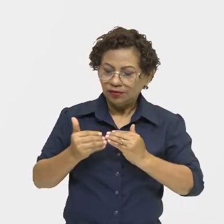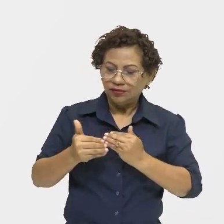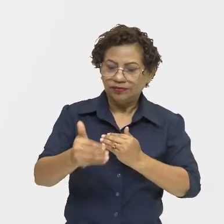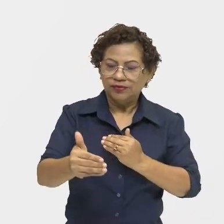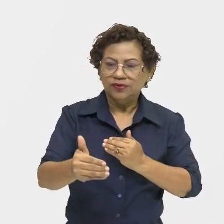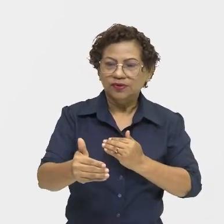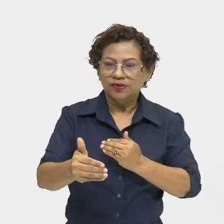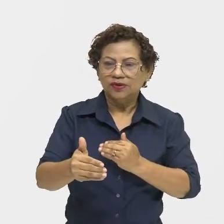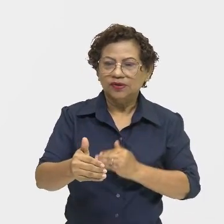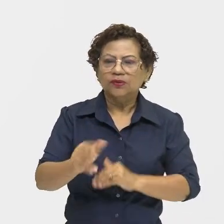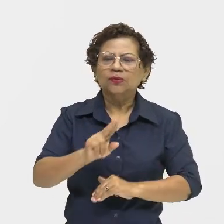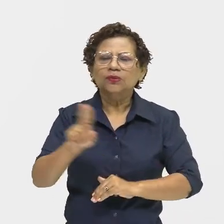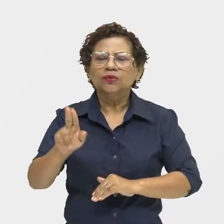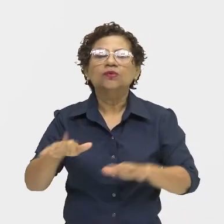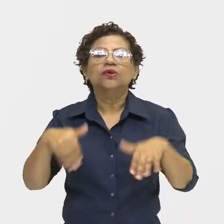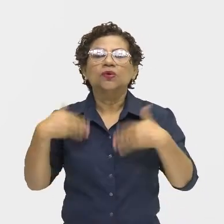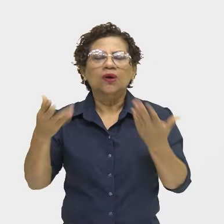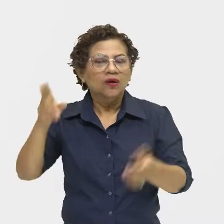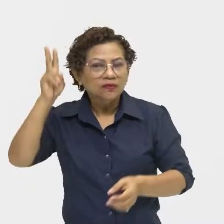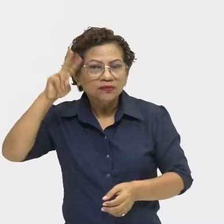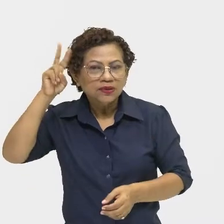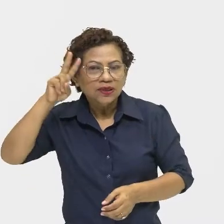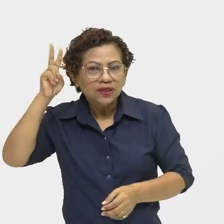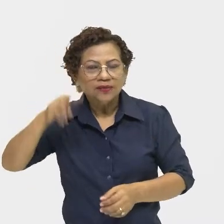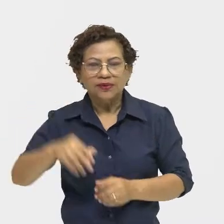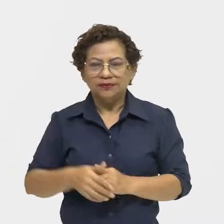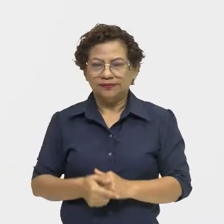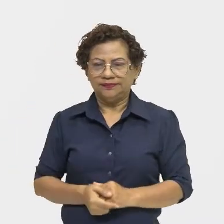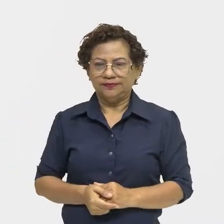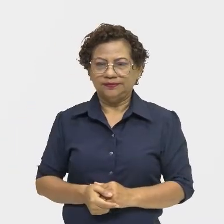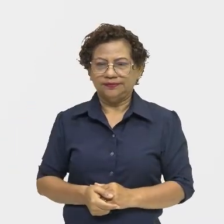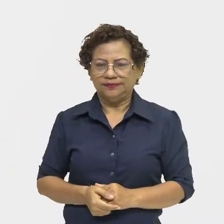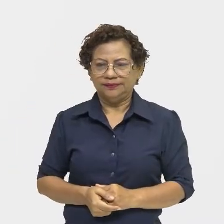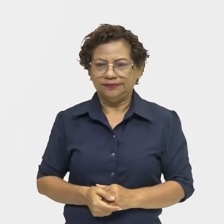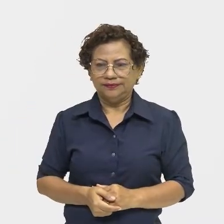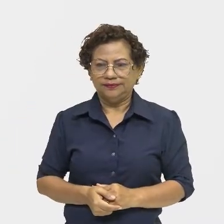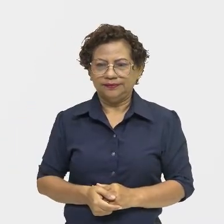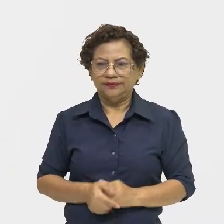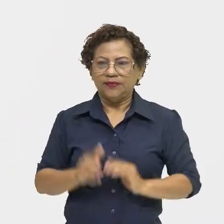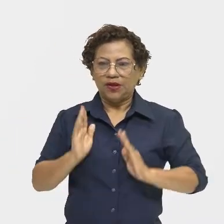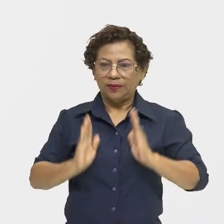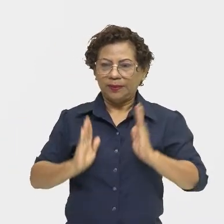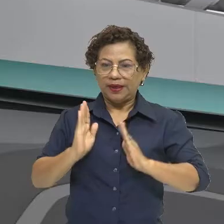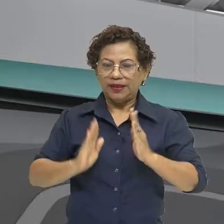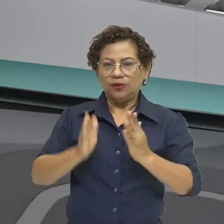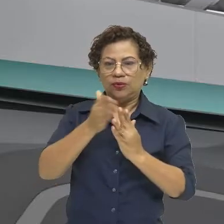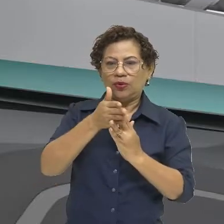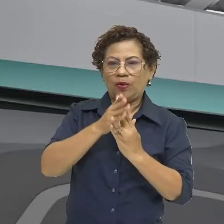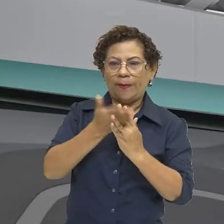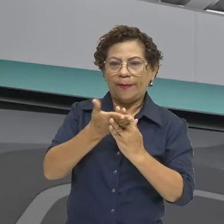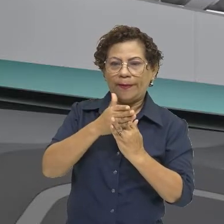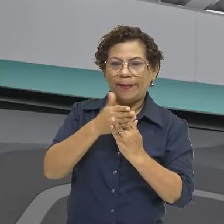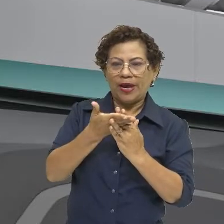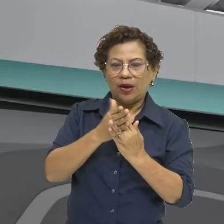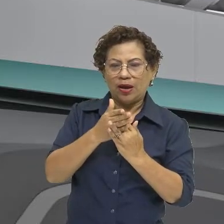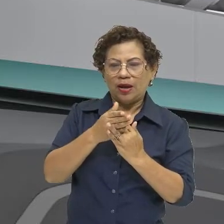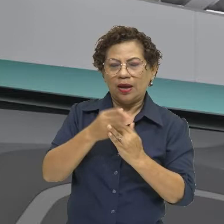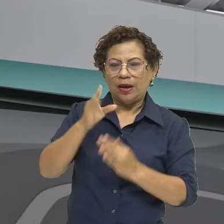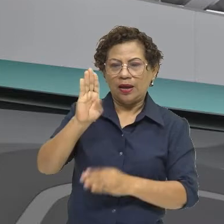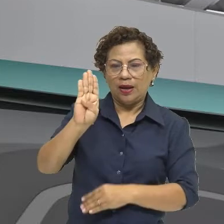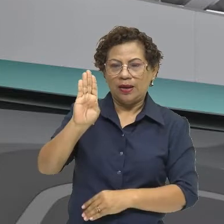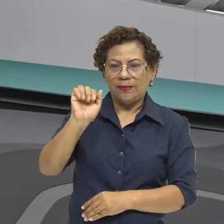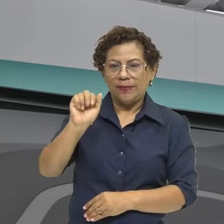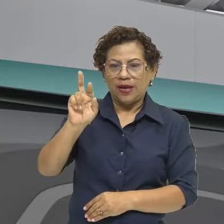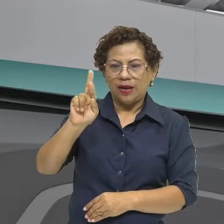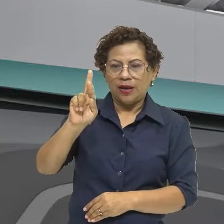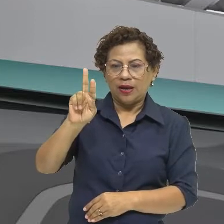qual é esse período que nós falamos em nossa outra aula? Foi o quê? O barroco, certo? Que nós falamos